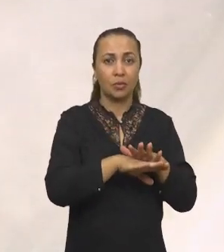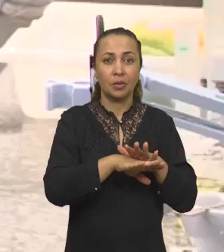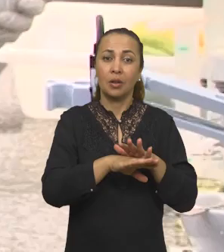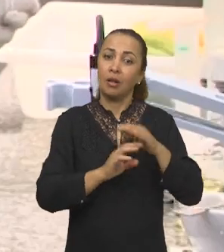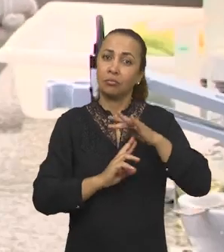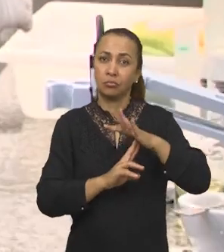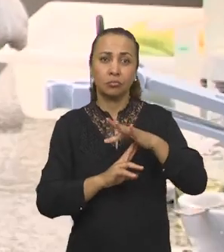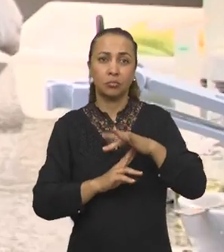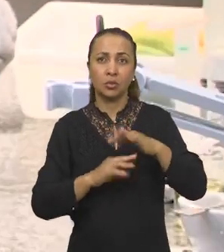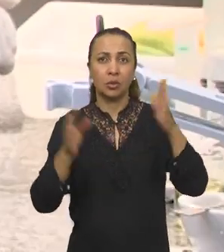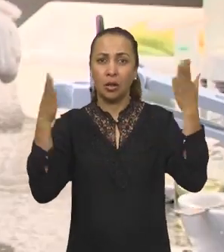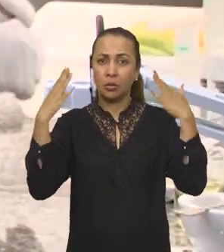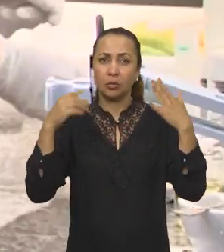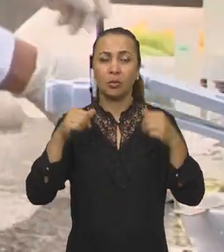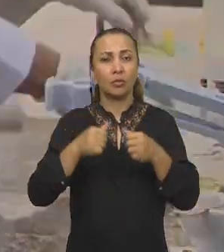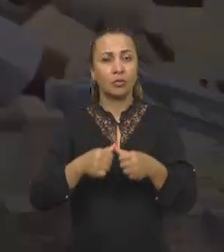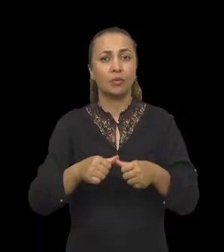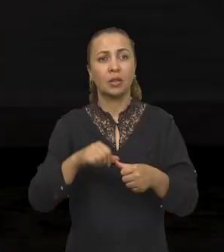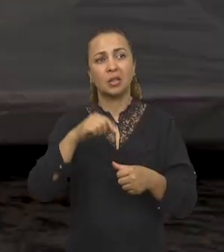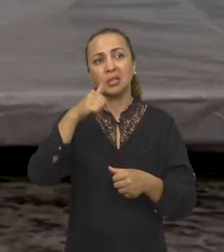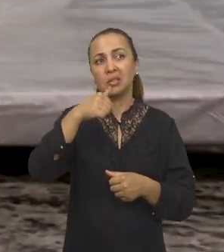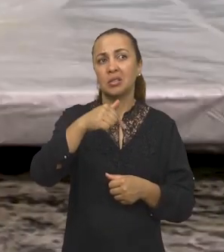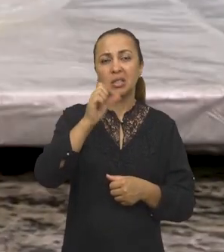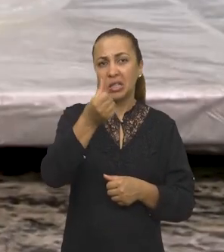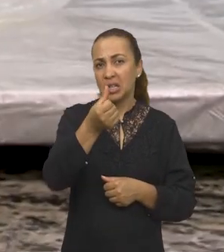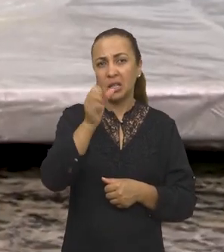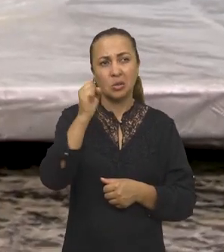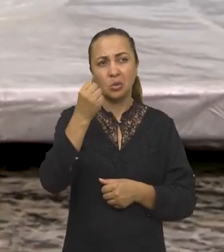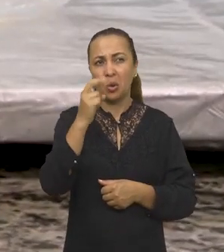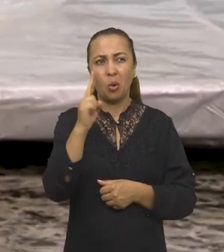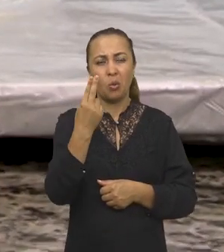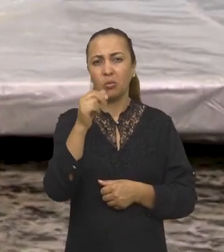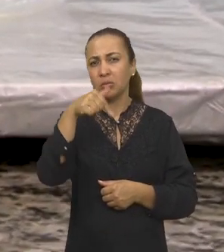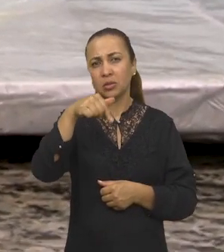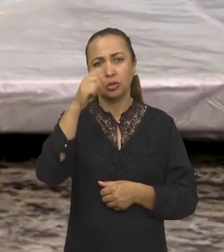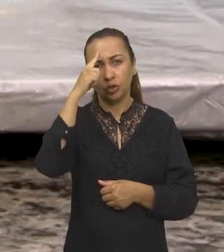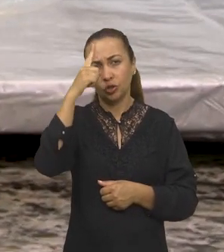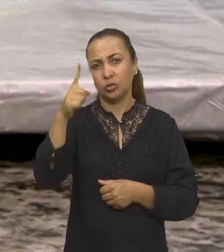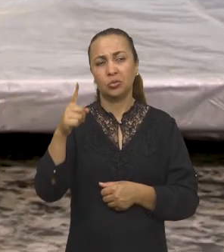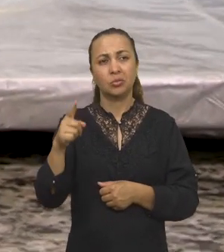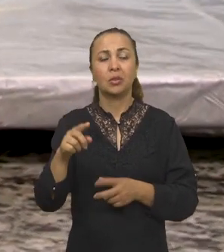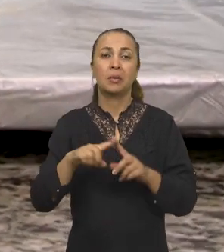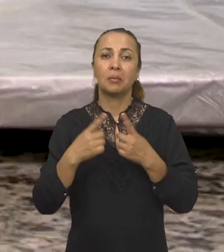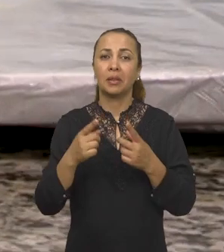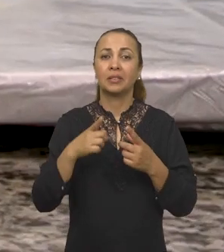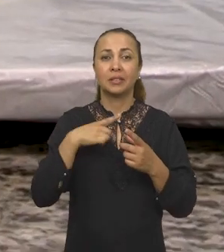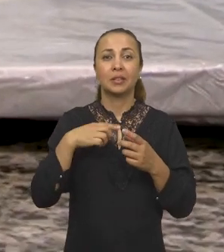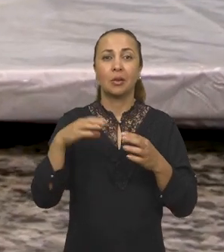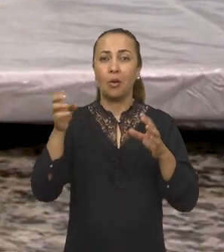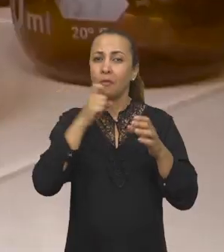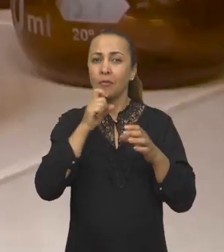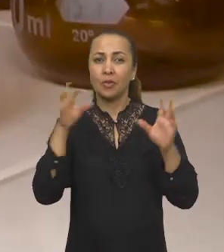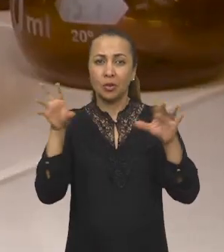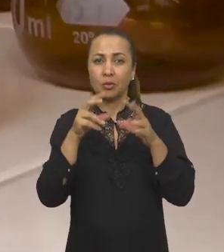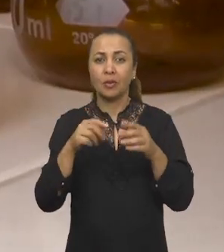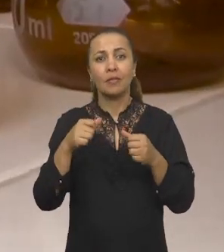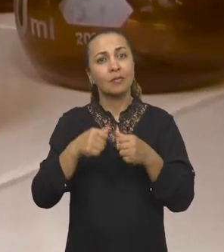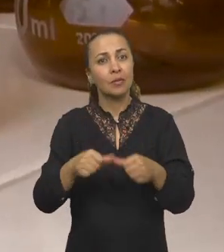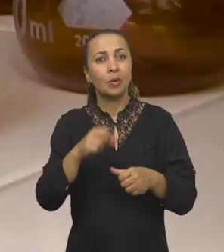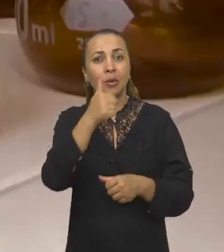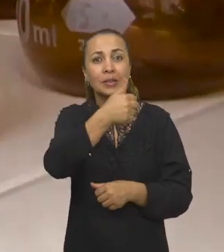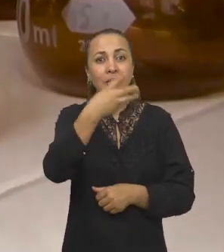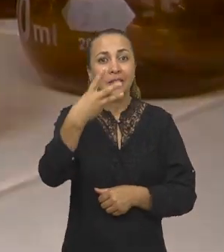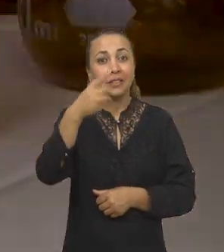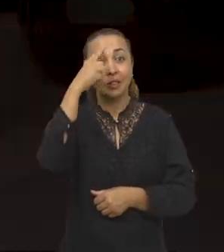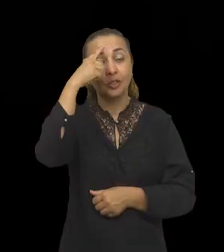ambiente, ele dura em torno de seis, sete dias. Ele refrigerado, sem a utilização de revestimento, a gente teve em torno